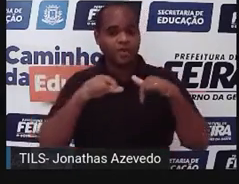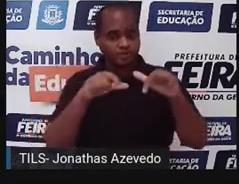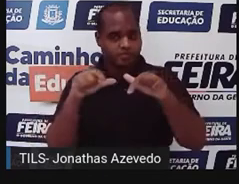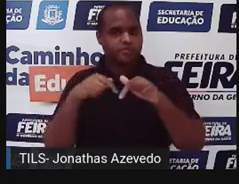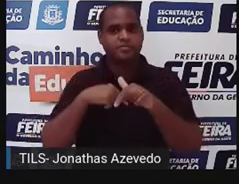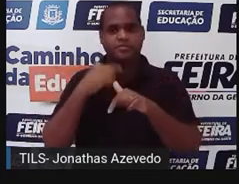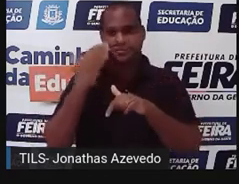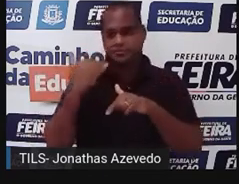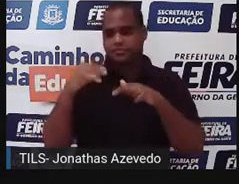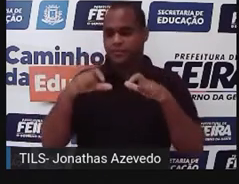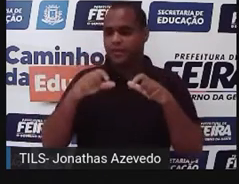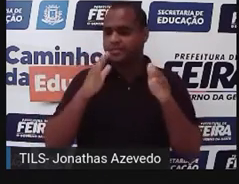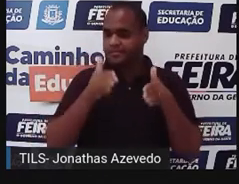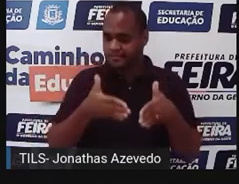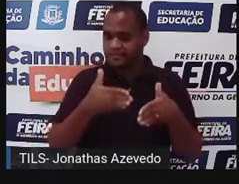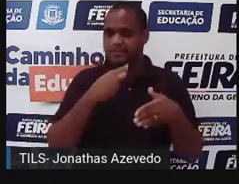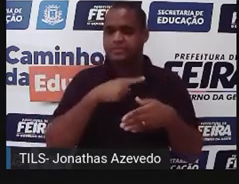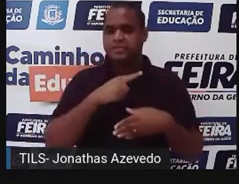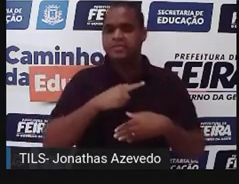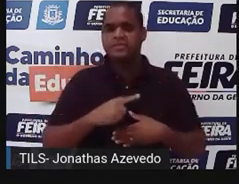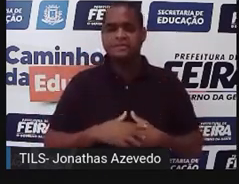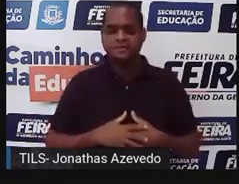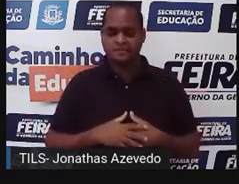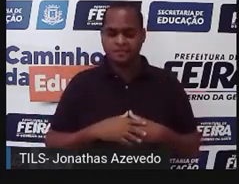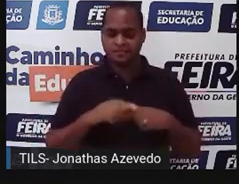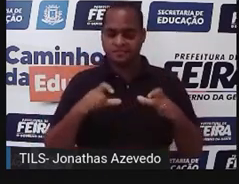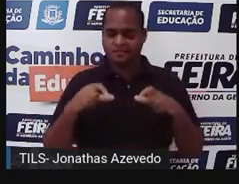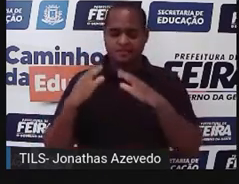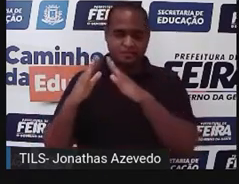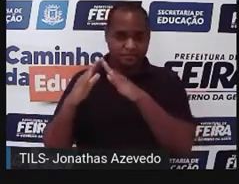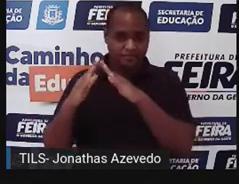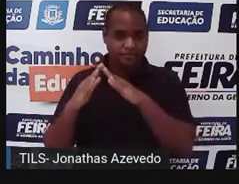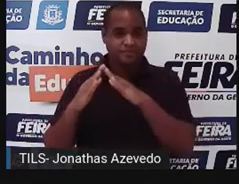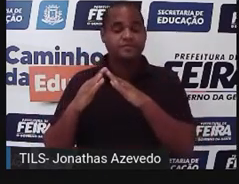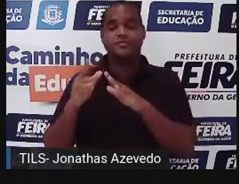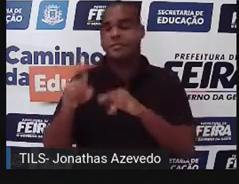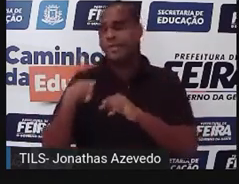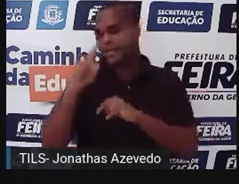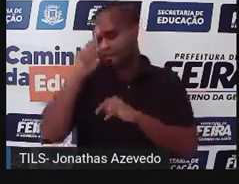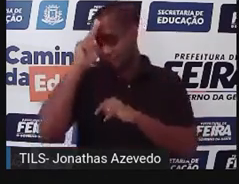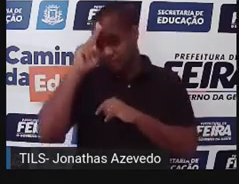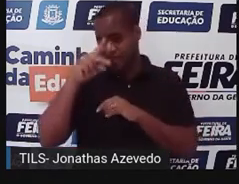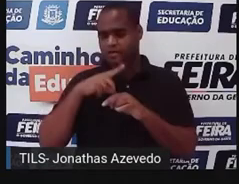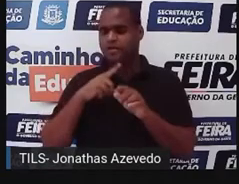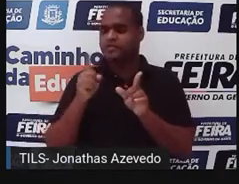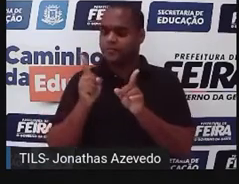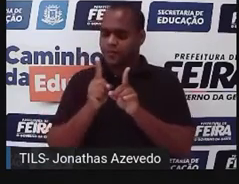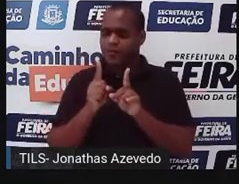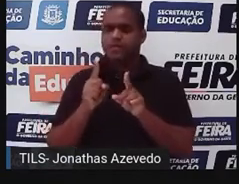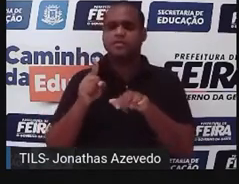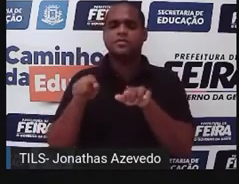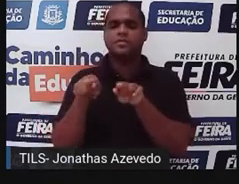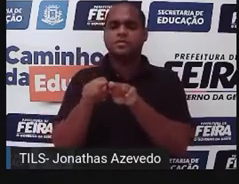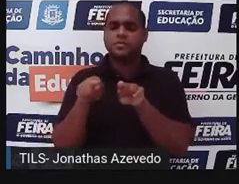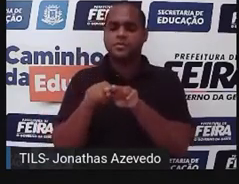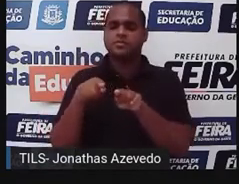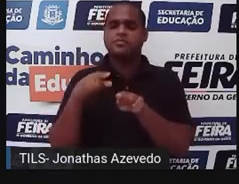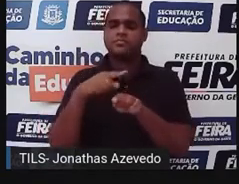gente vê que ela foi ao cemitério, em casa, não é? E a história é curta e tem